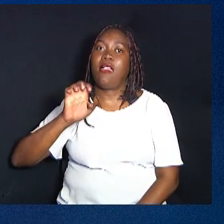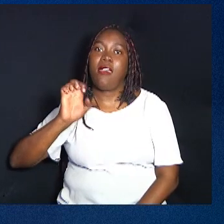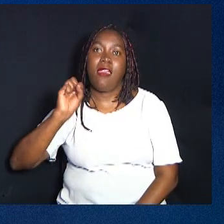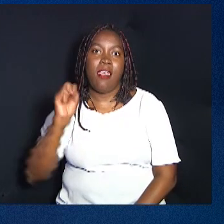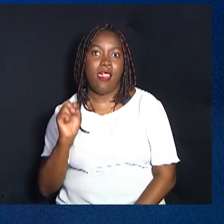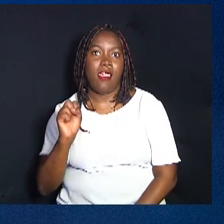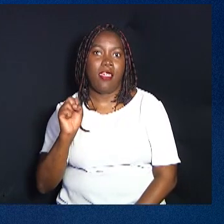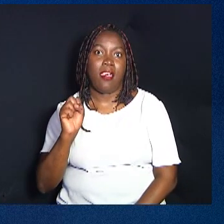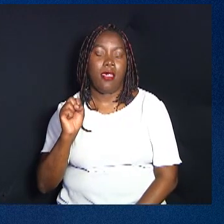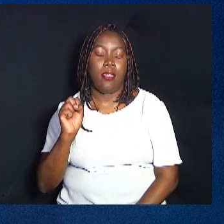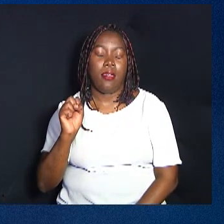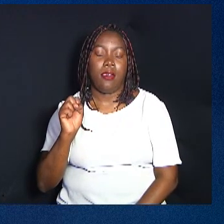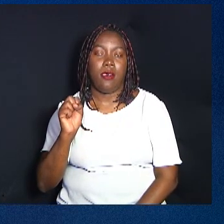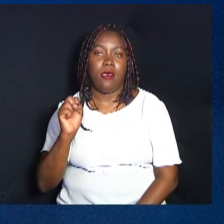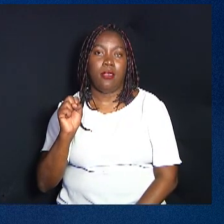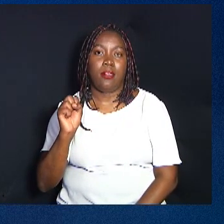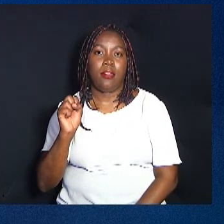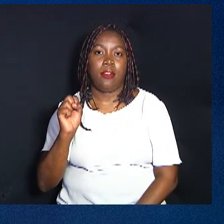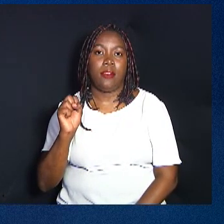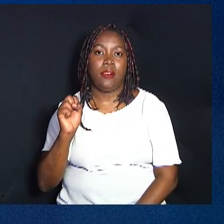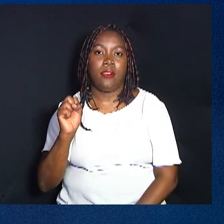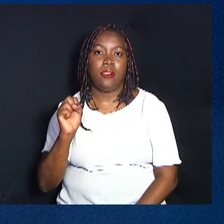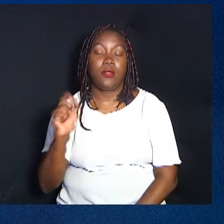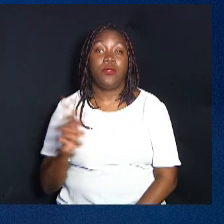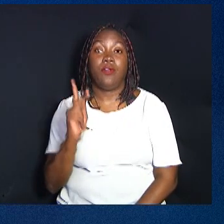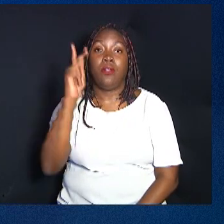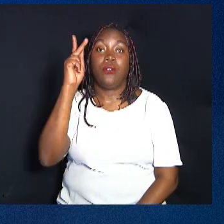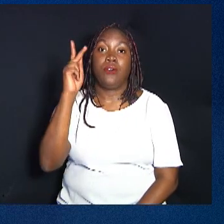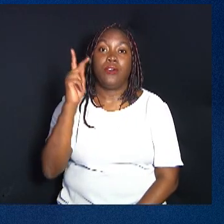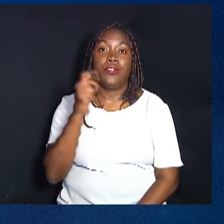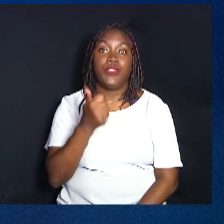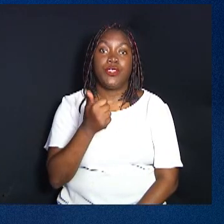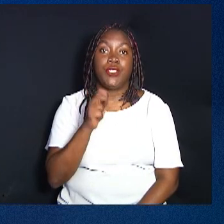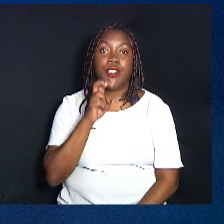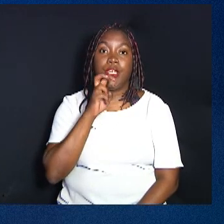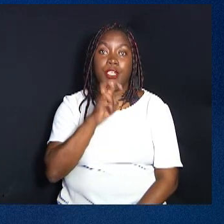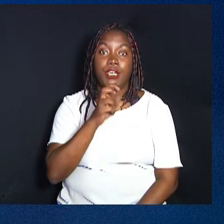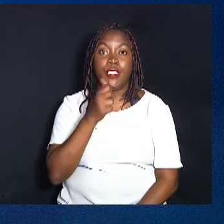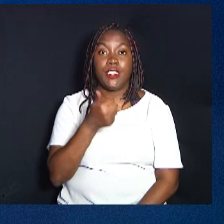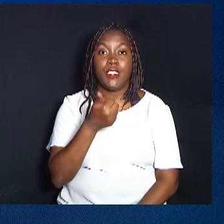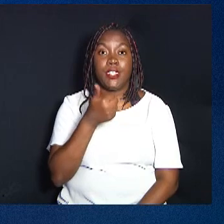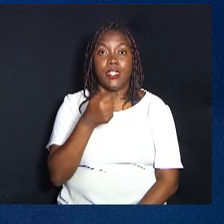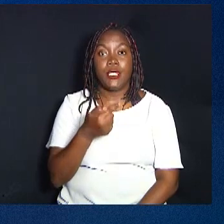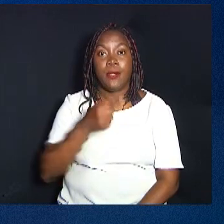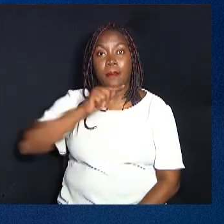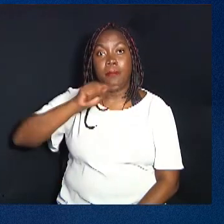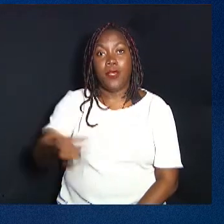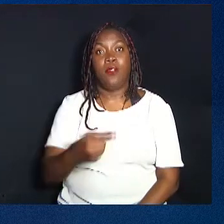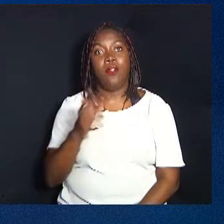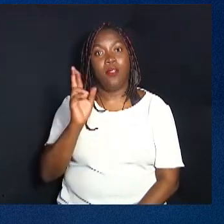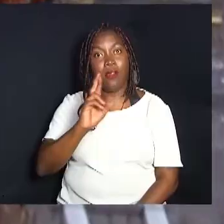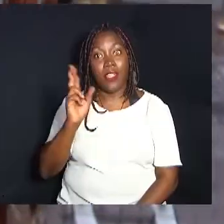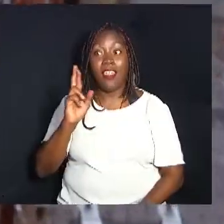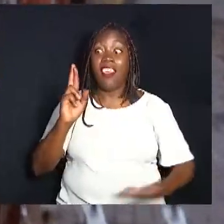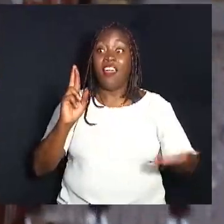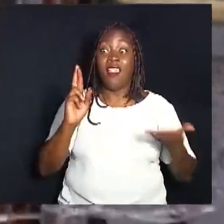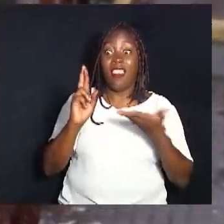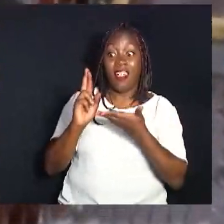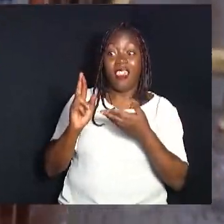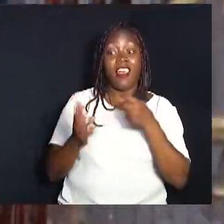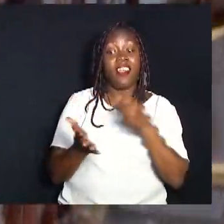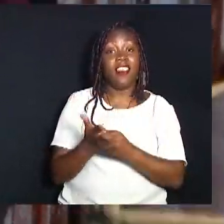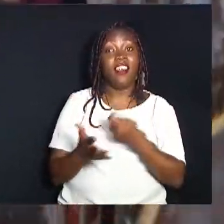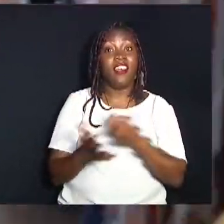de Desenvolvimento Social, o BNDES, no valor de R$ 517 milhões. Este